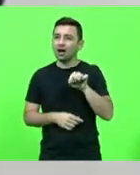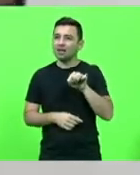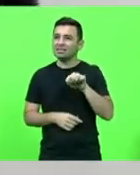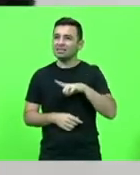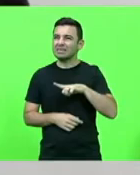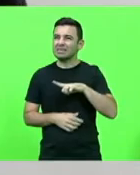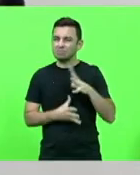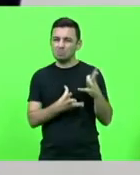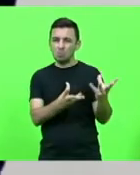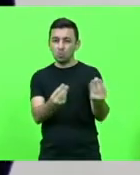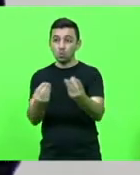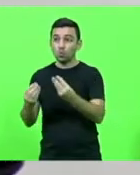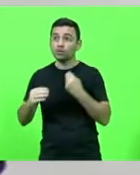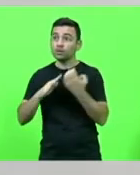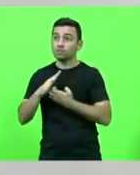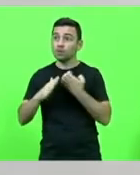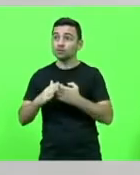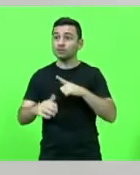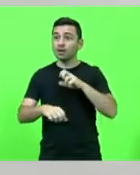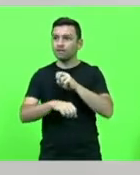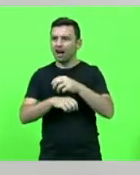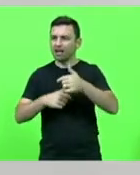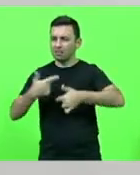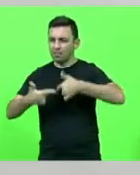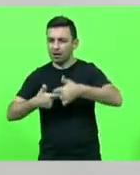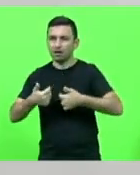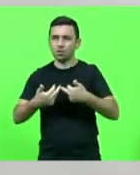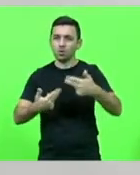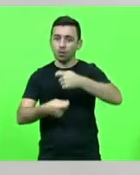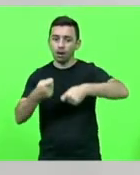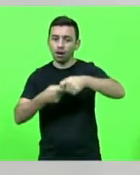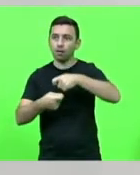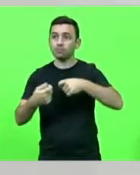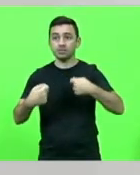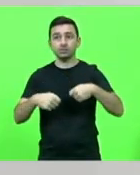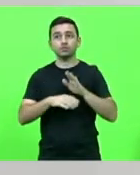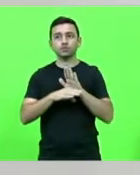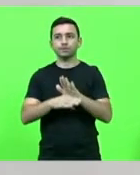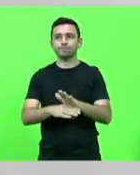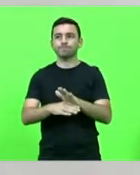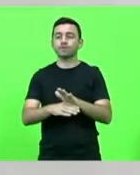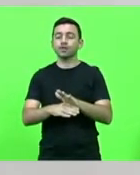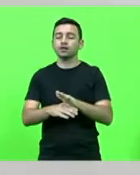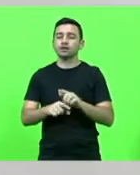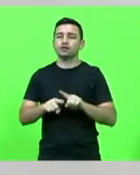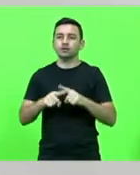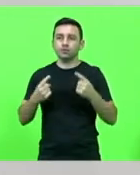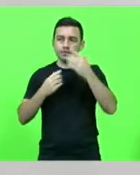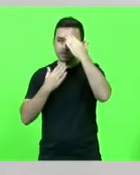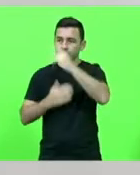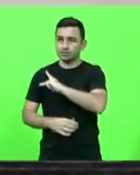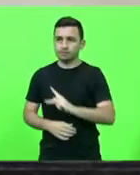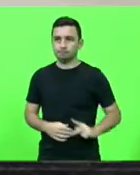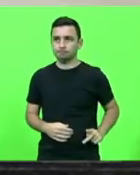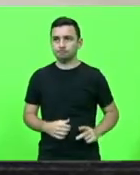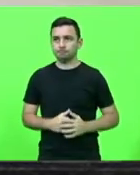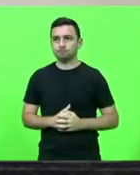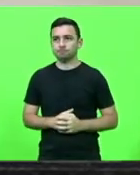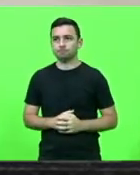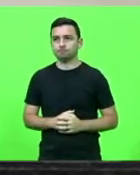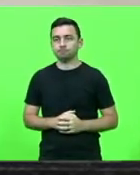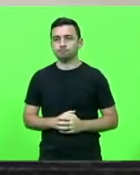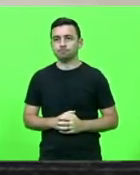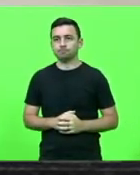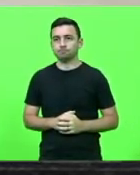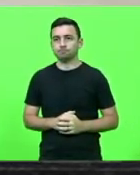instaladas que gera emprego e renda na nossa região era isso presidente muito obrigado pela concessão obrigado